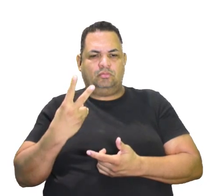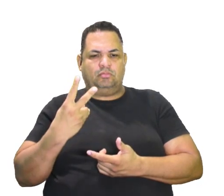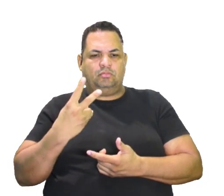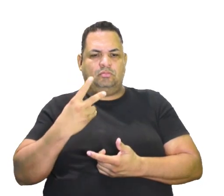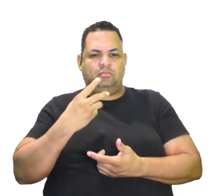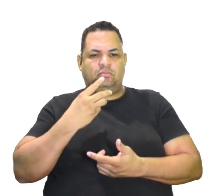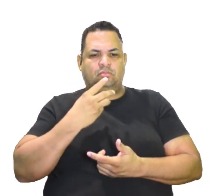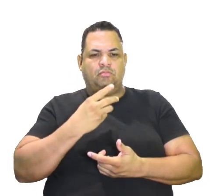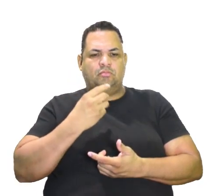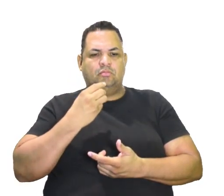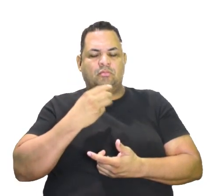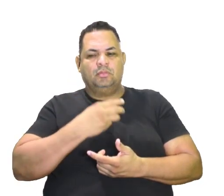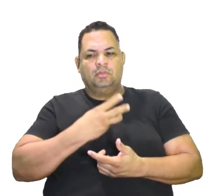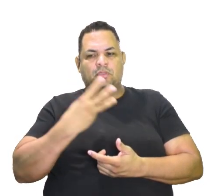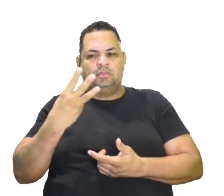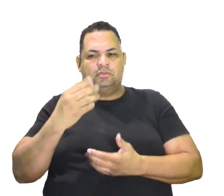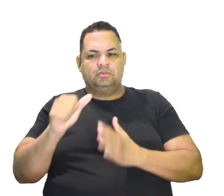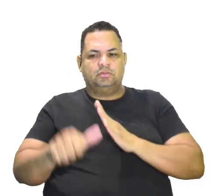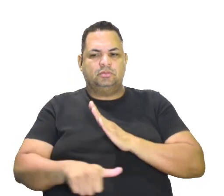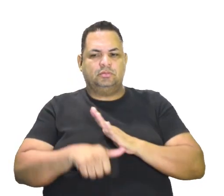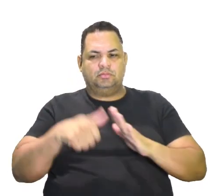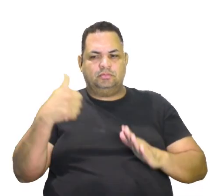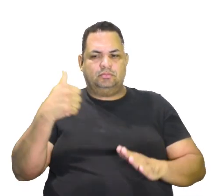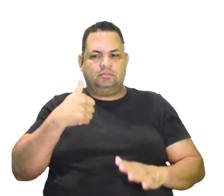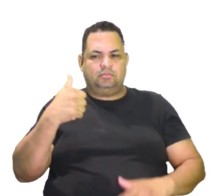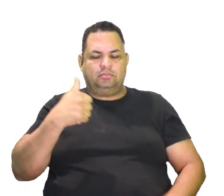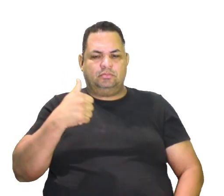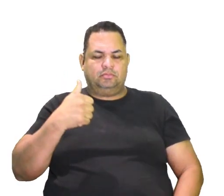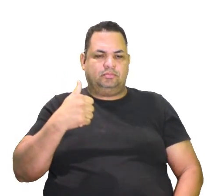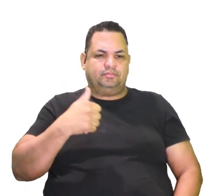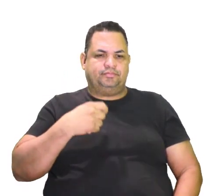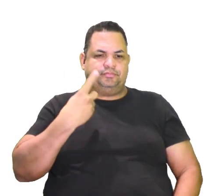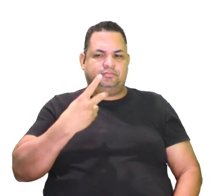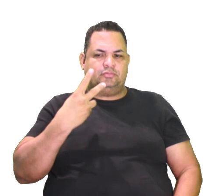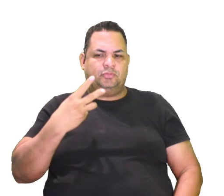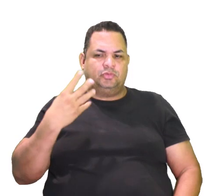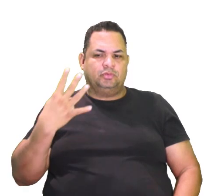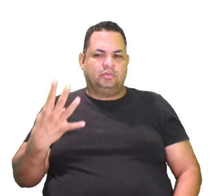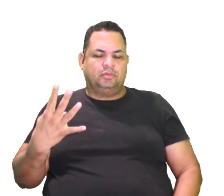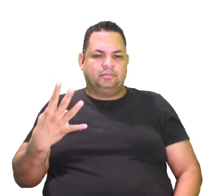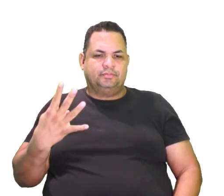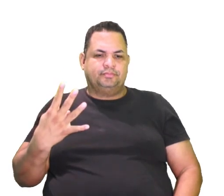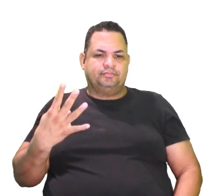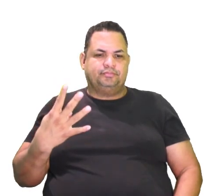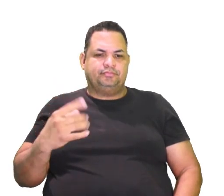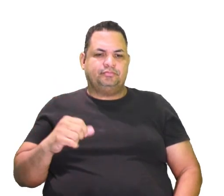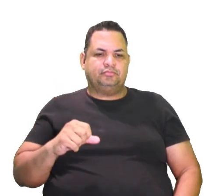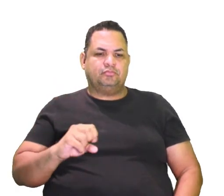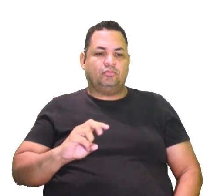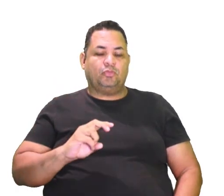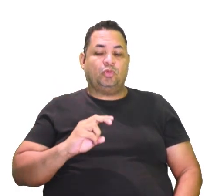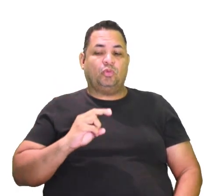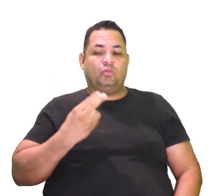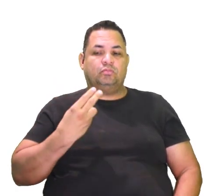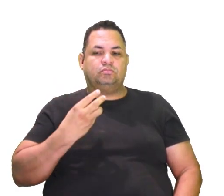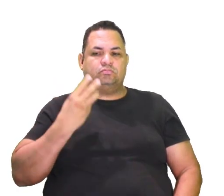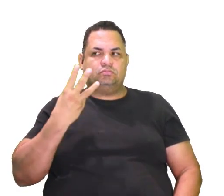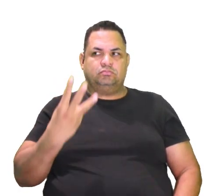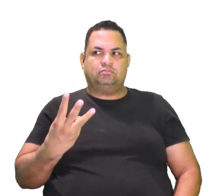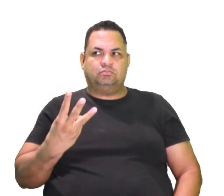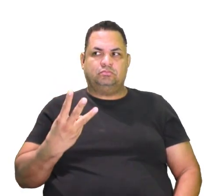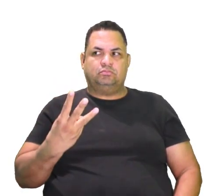ou então as três primeiras aí, a alternativa 1, 2 e 4, ou somente a alternativa 3.